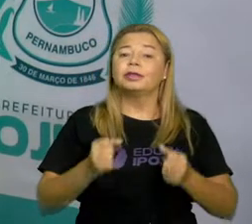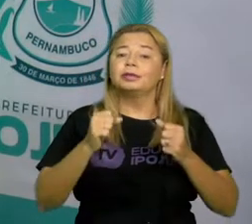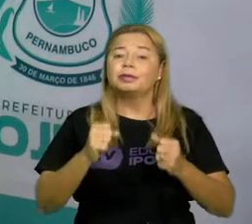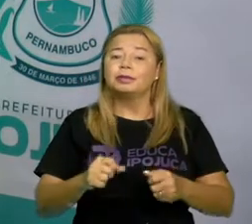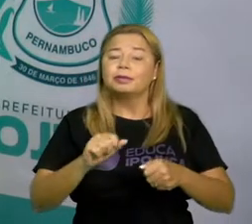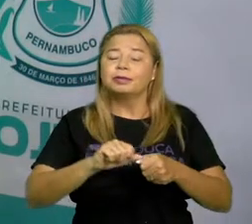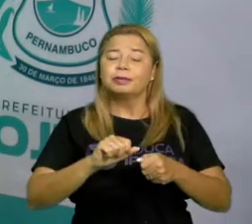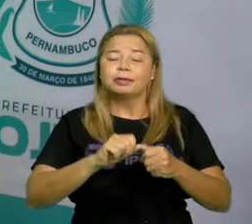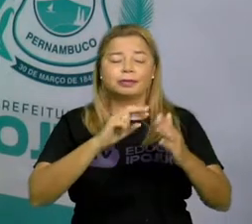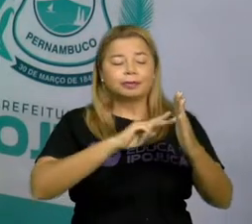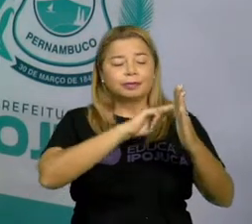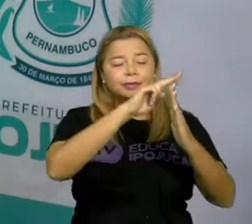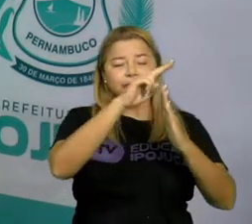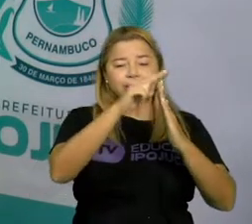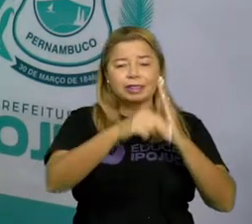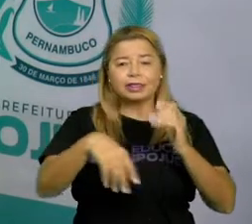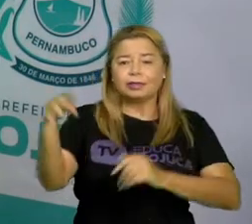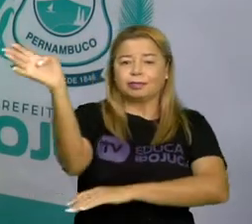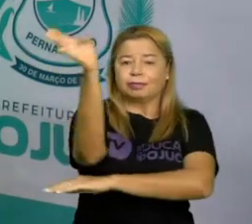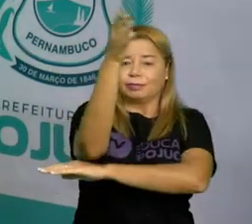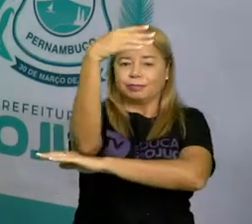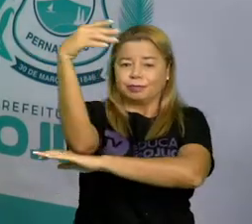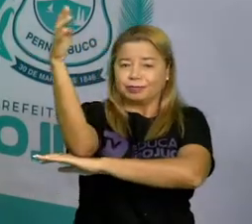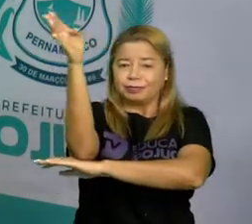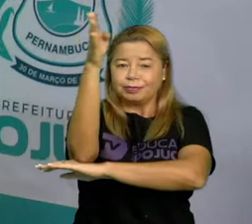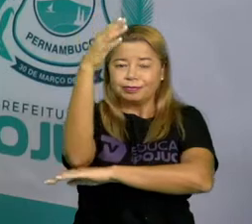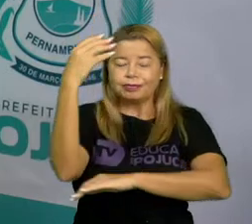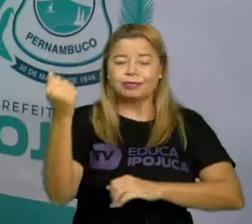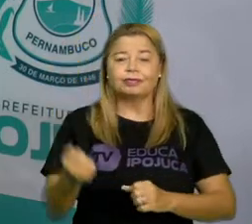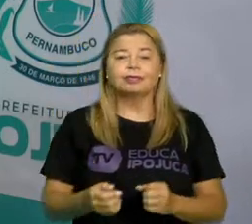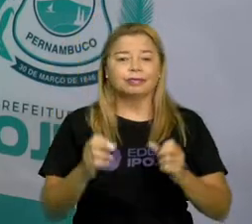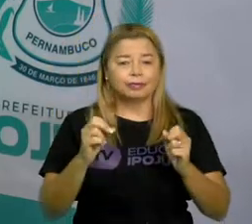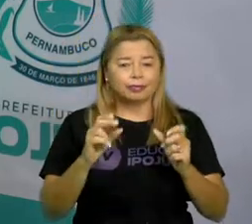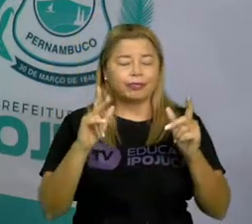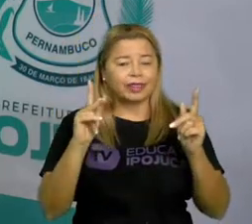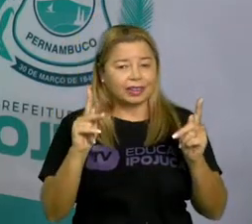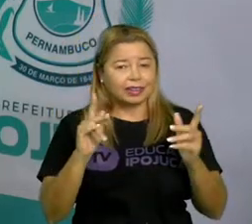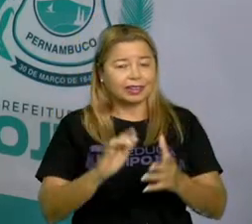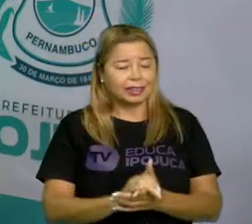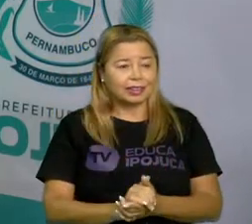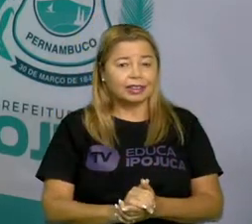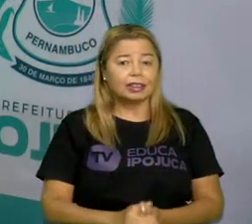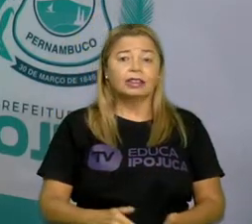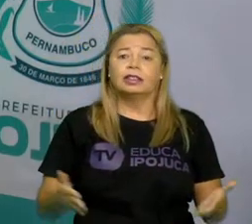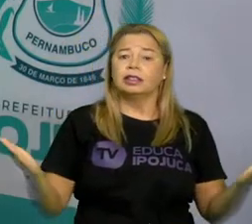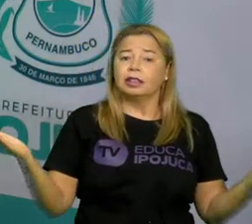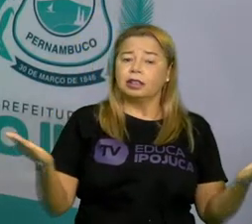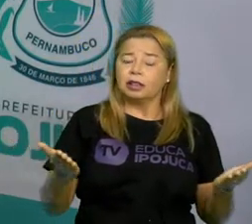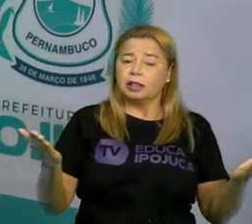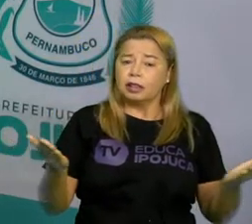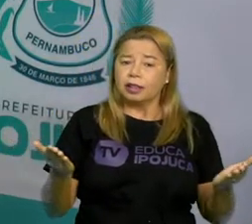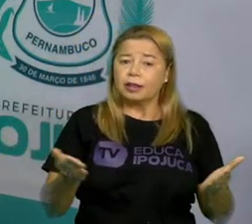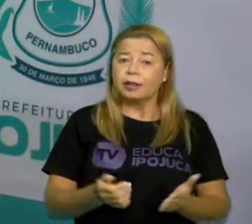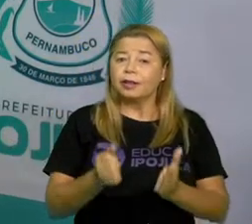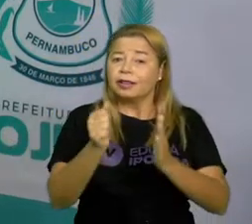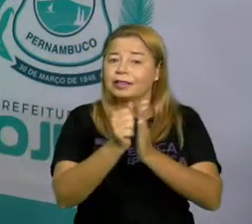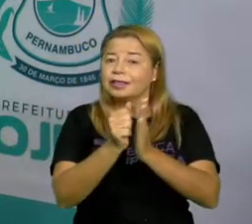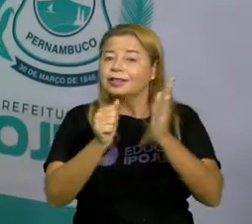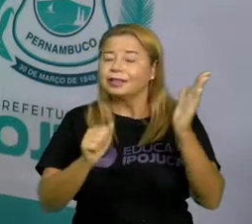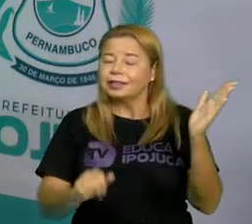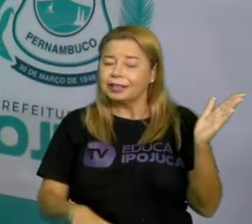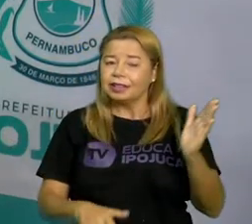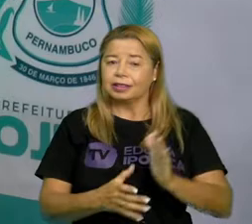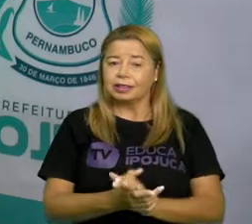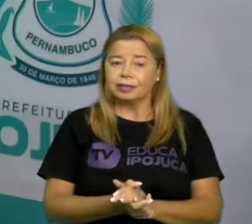ver, a gente pode tocar, tá certo? E vamos para a nossa atividade de hoje. Olha,